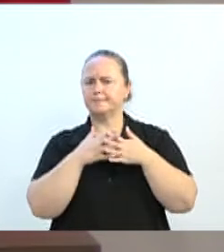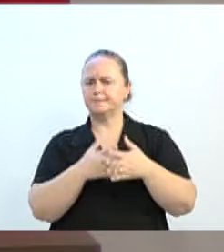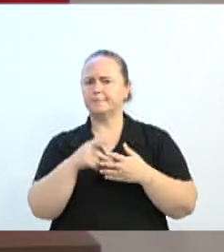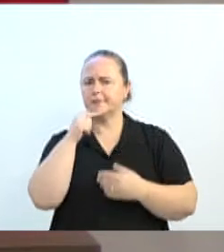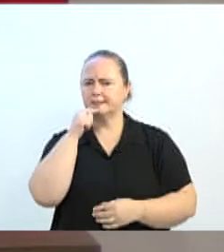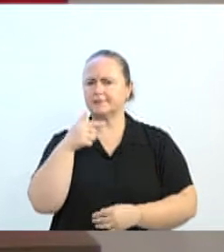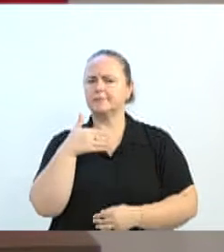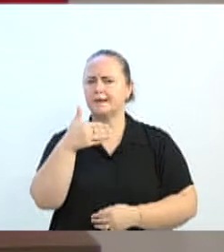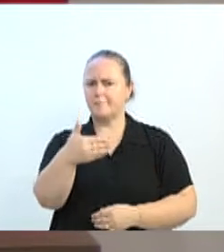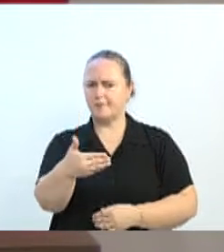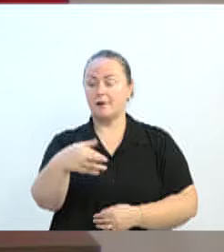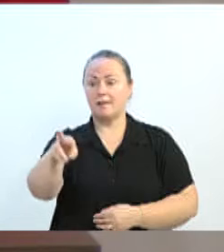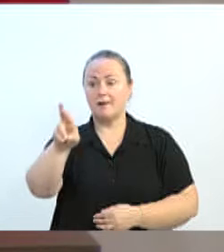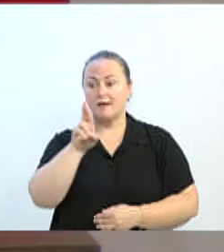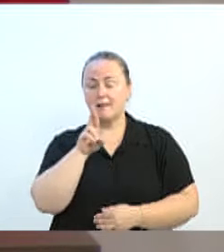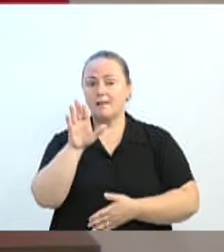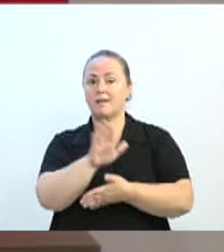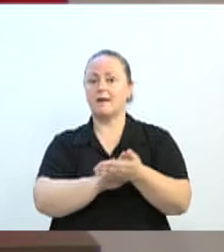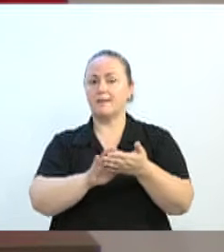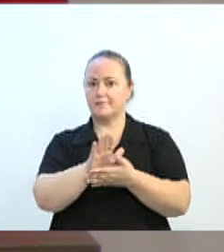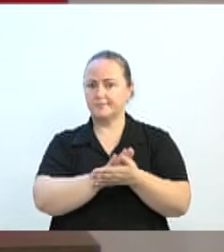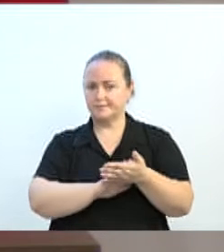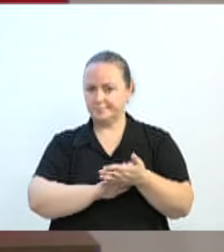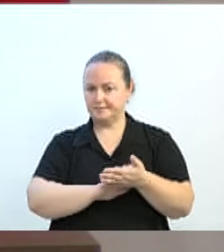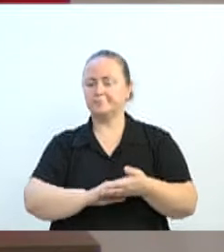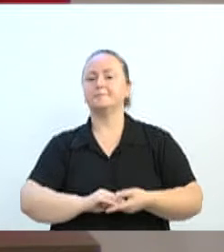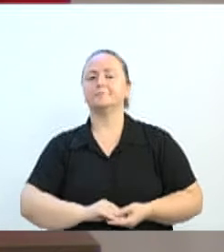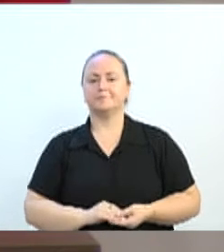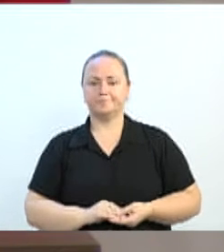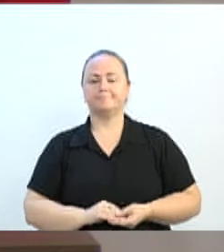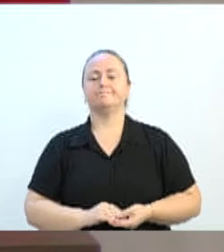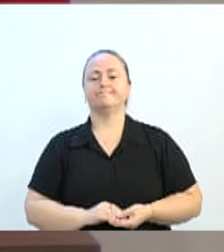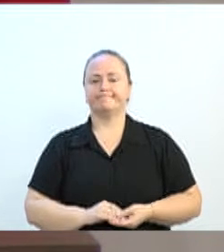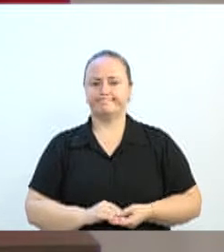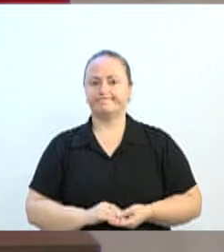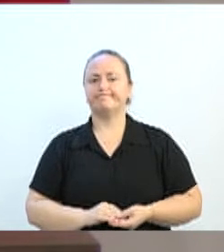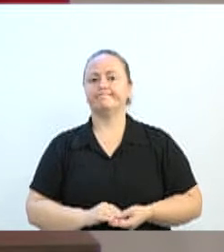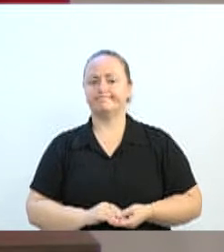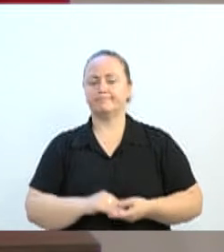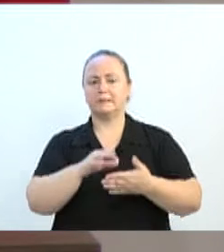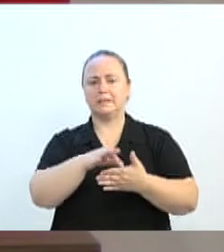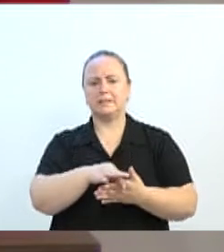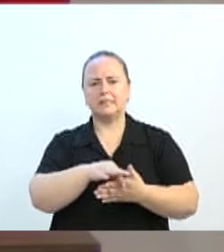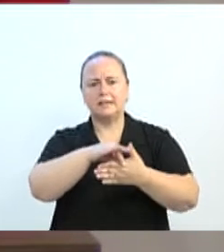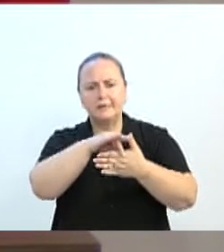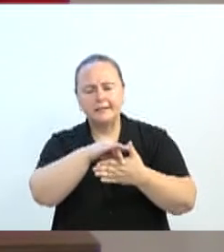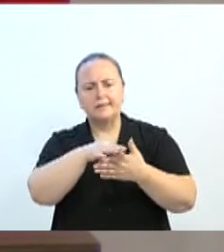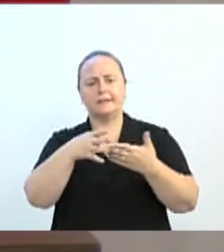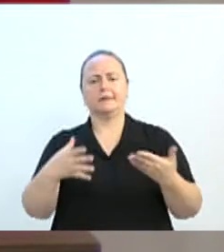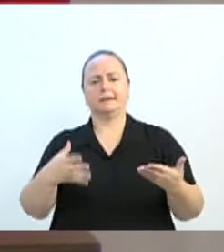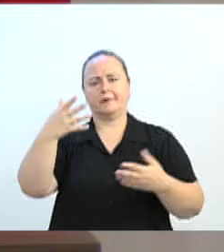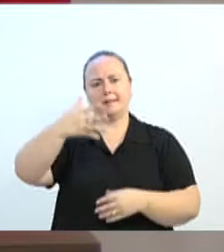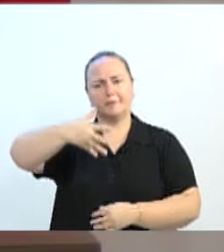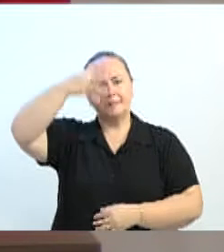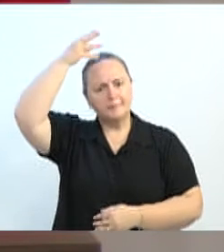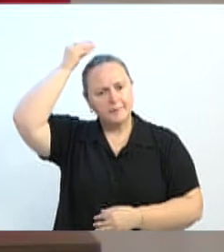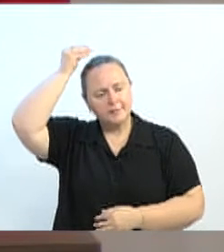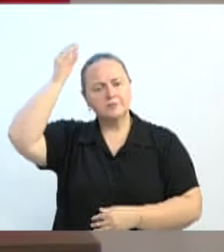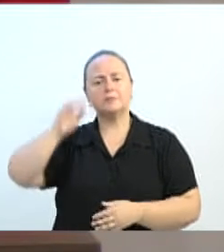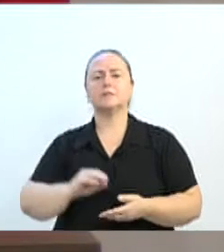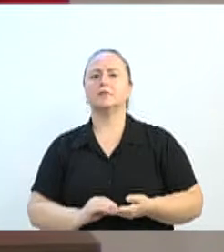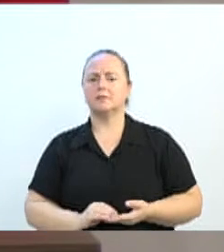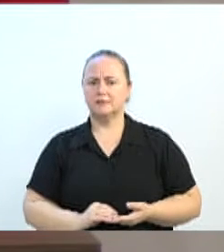que eu não tive ainda uma resposta. Mas, líder do governo, vereador Matias, eu tenho certeza